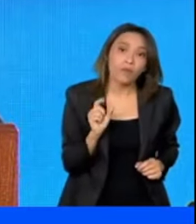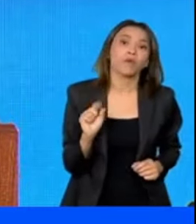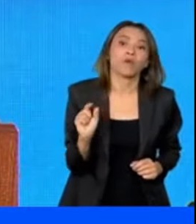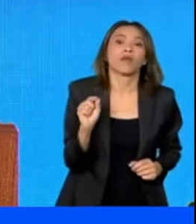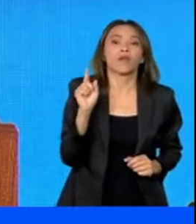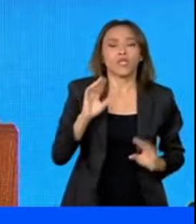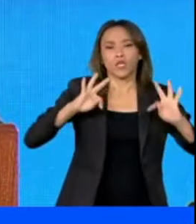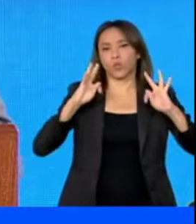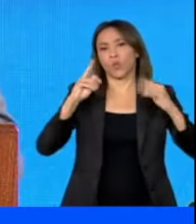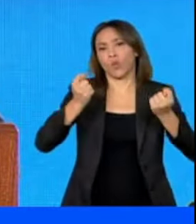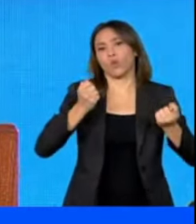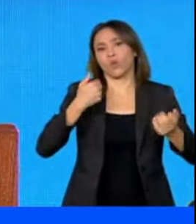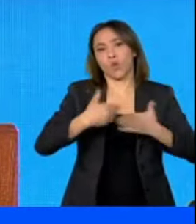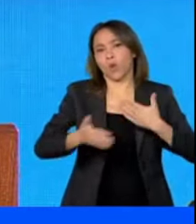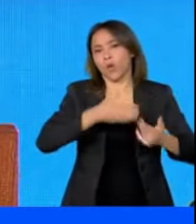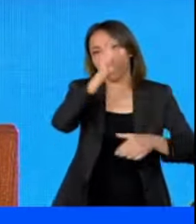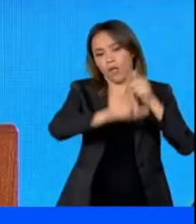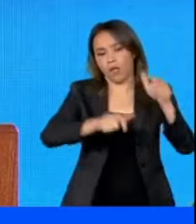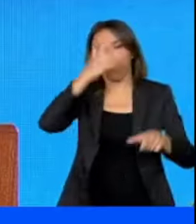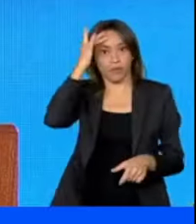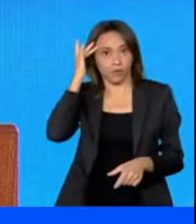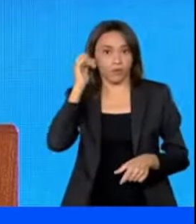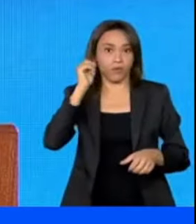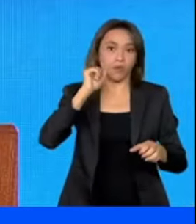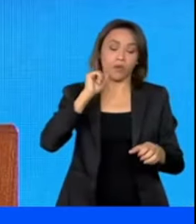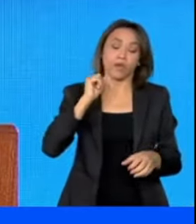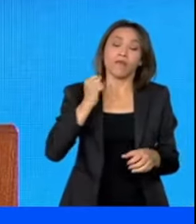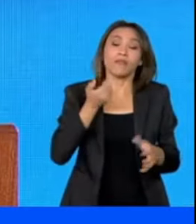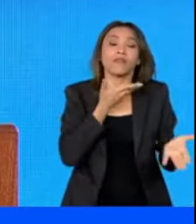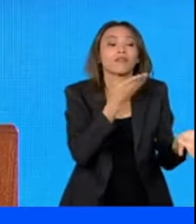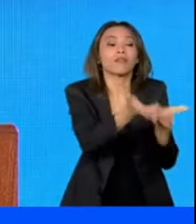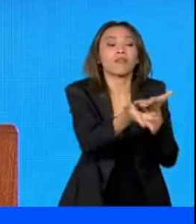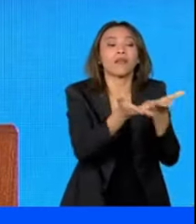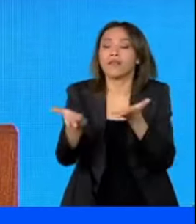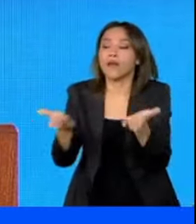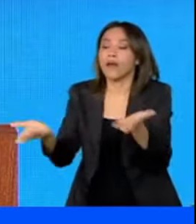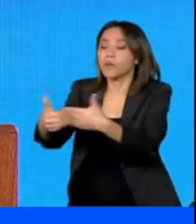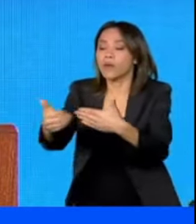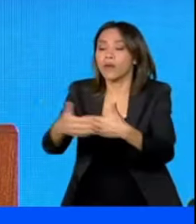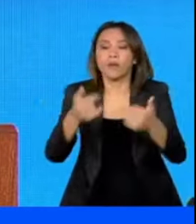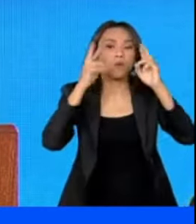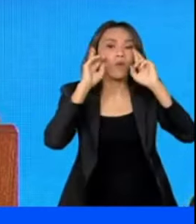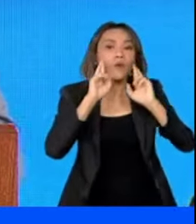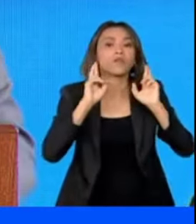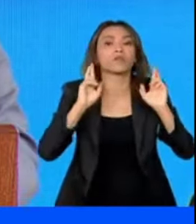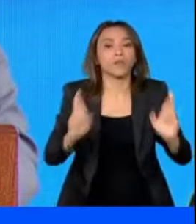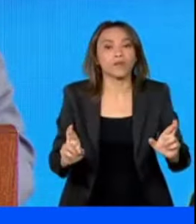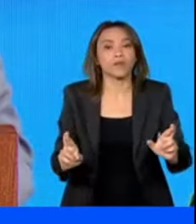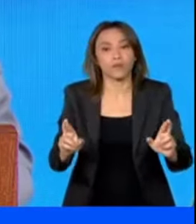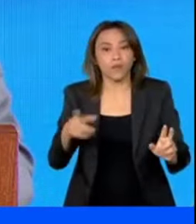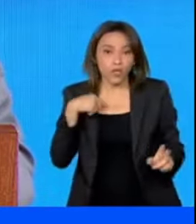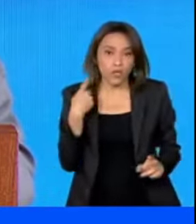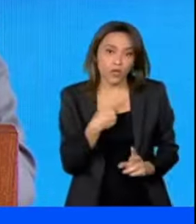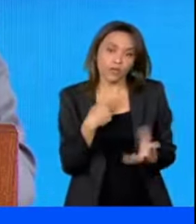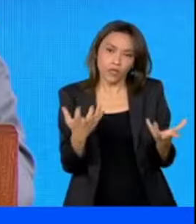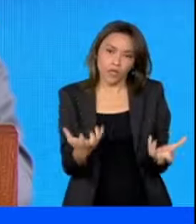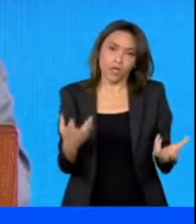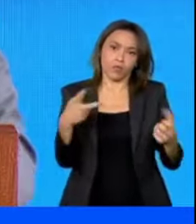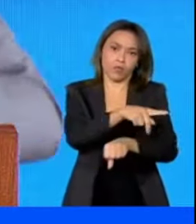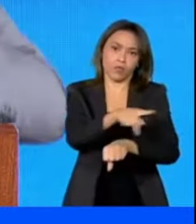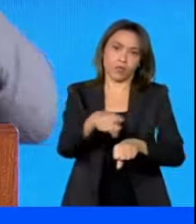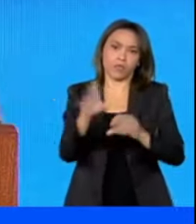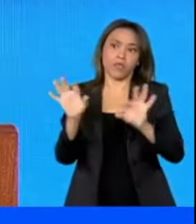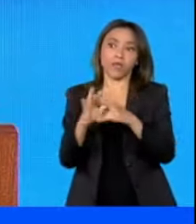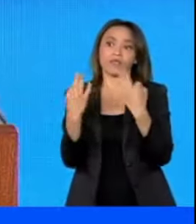e qualquer brasileiro serão tratados com carinho, com respeito, porque nós queremos um país em que as